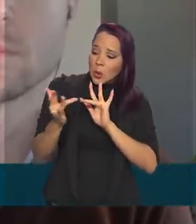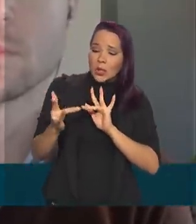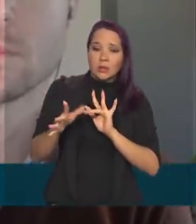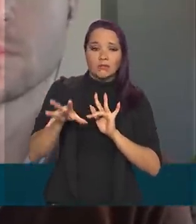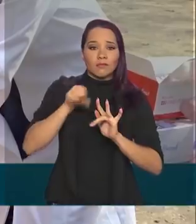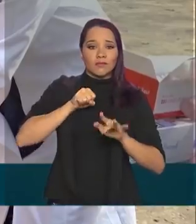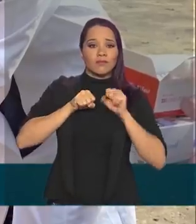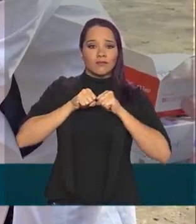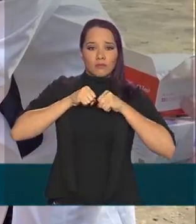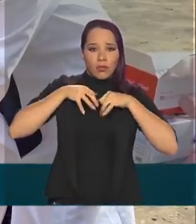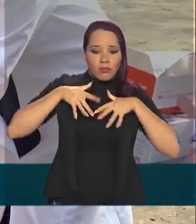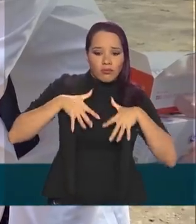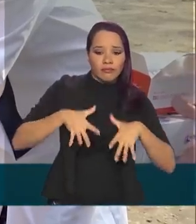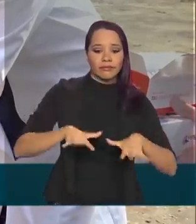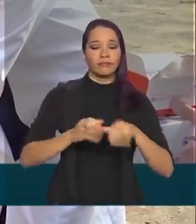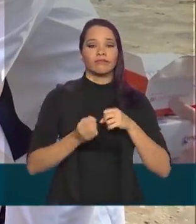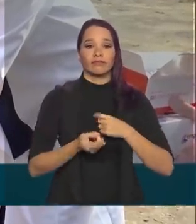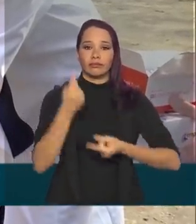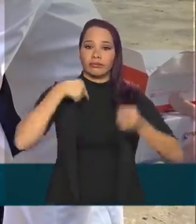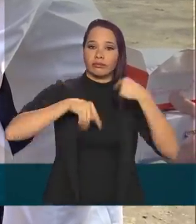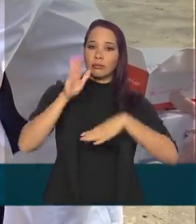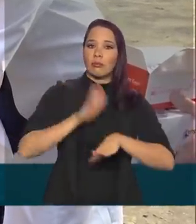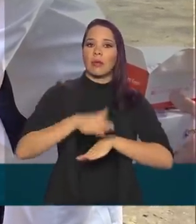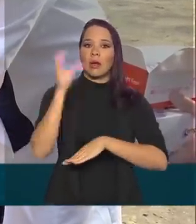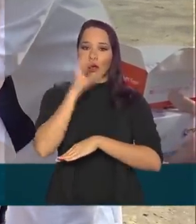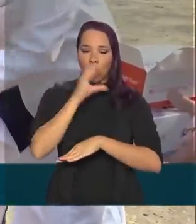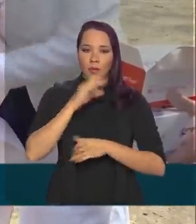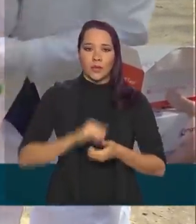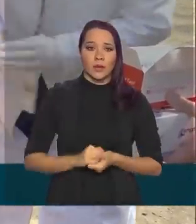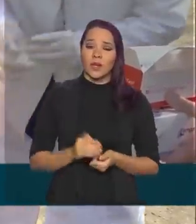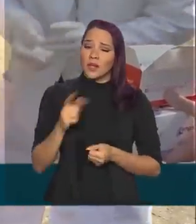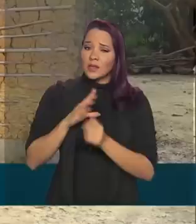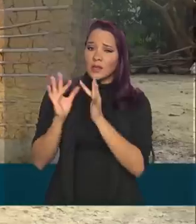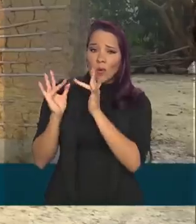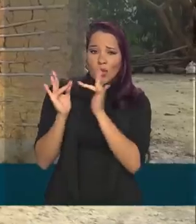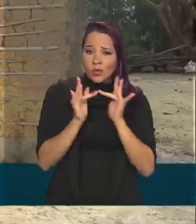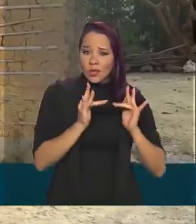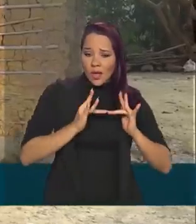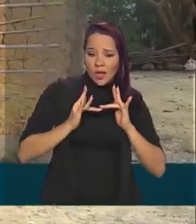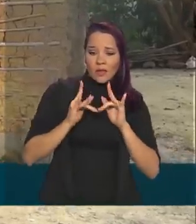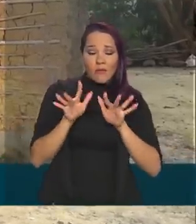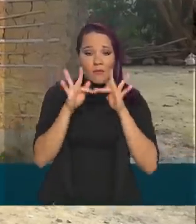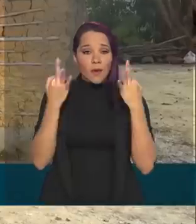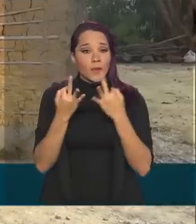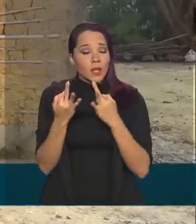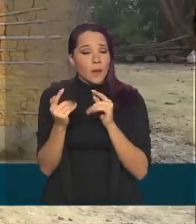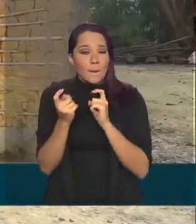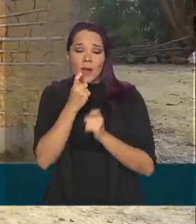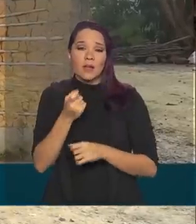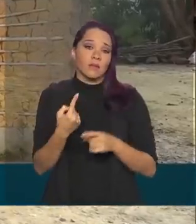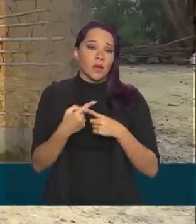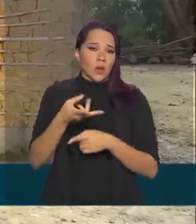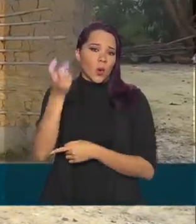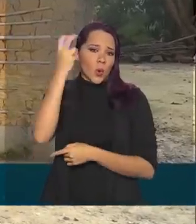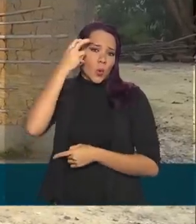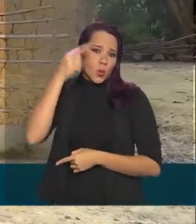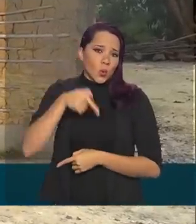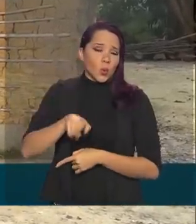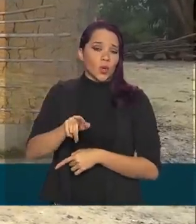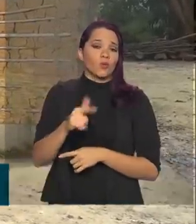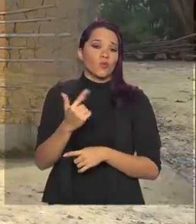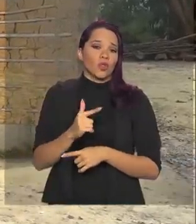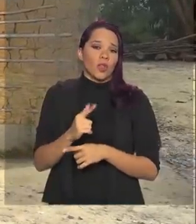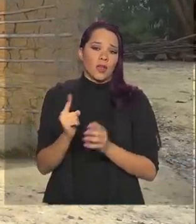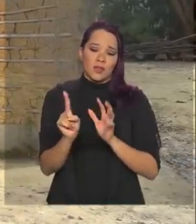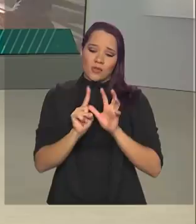tendo uma proliferação maior. E eles vivem num convívio social muito próximo, porque culturalmente não existe distanciamento